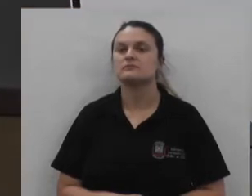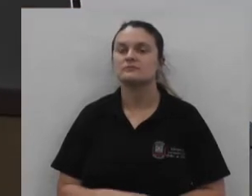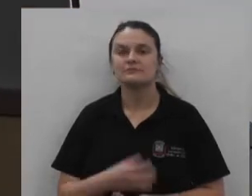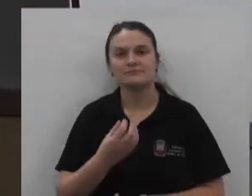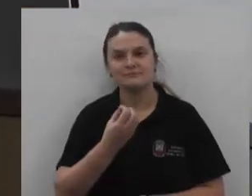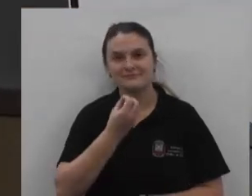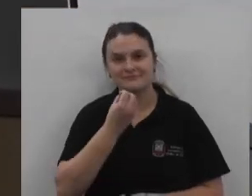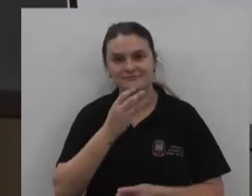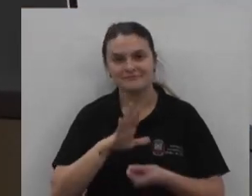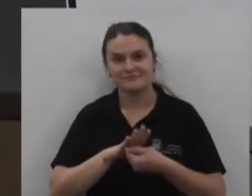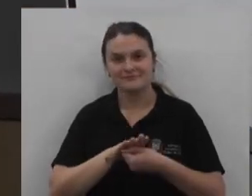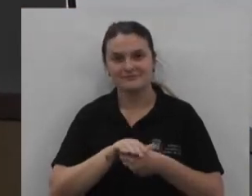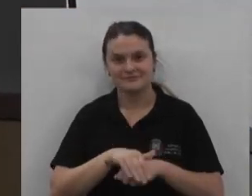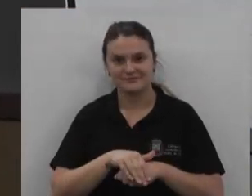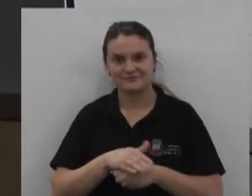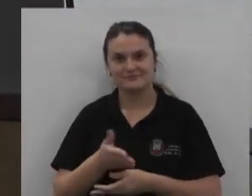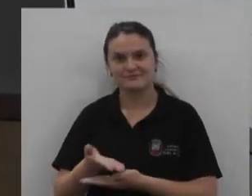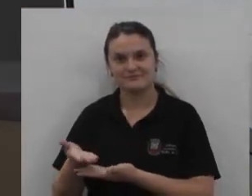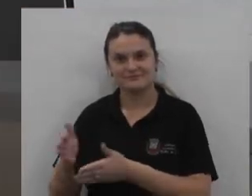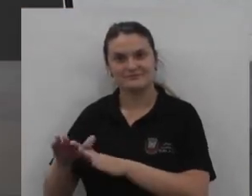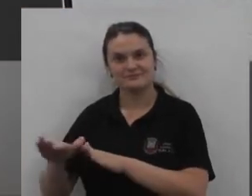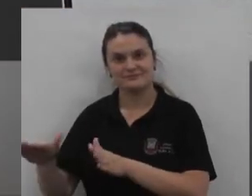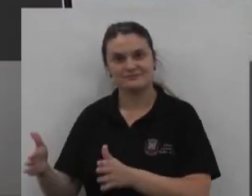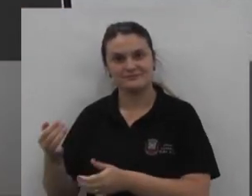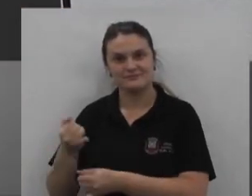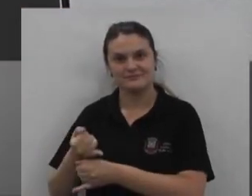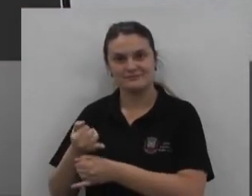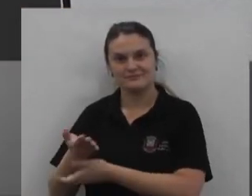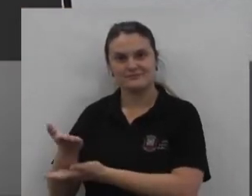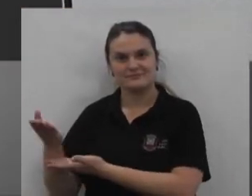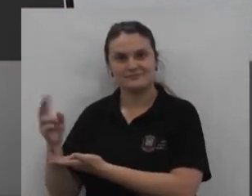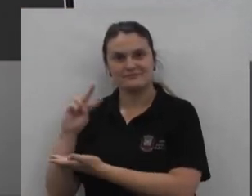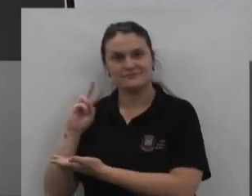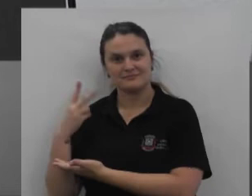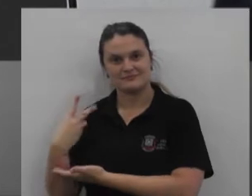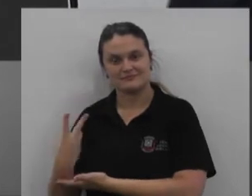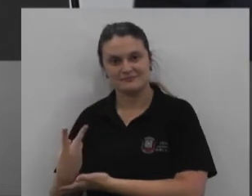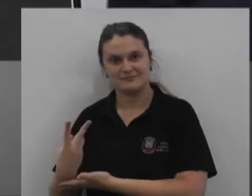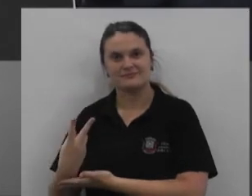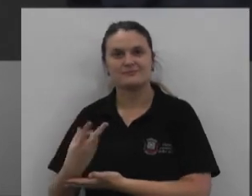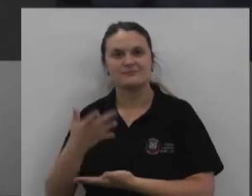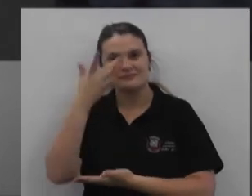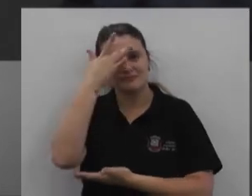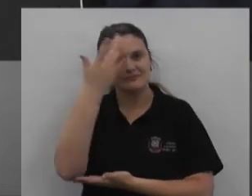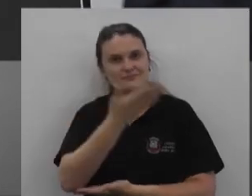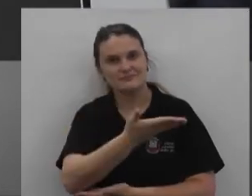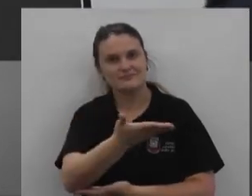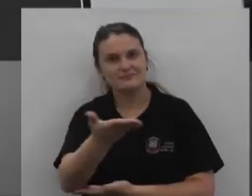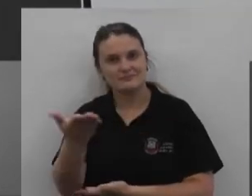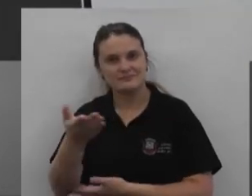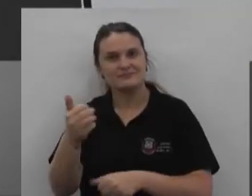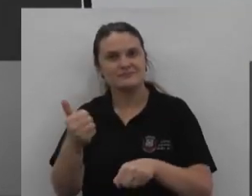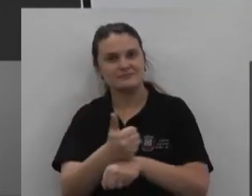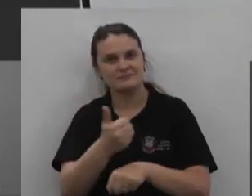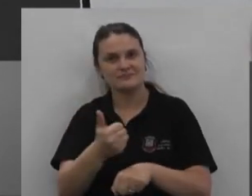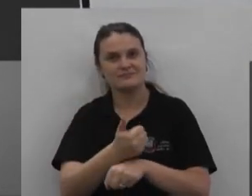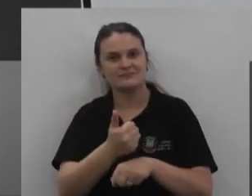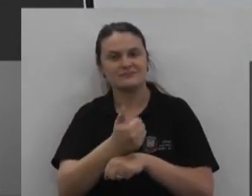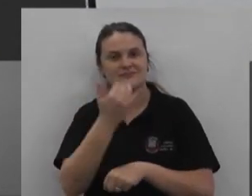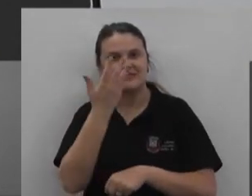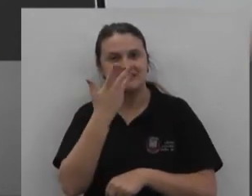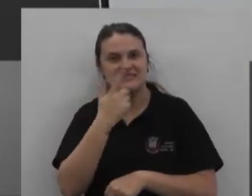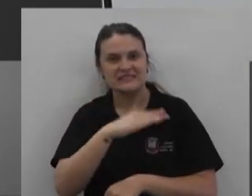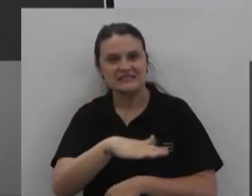Boa noite Mesa diretora Nobres colegas A todos os profissionais Da educação